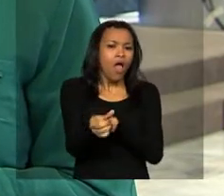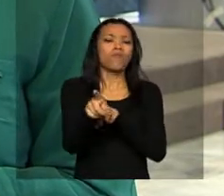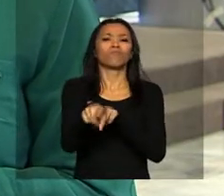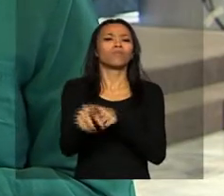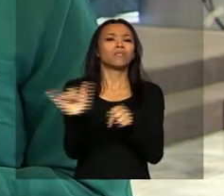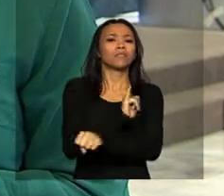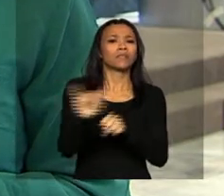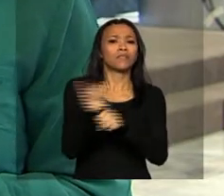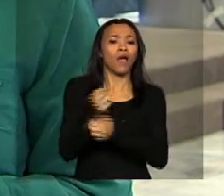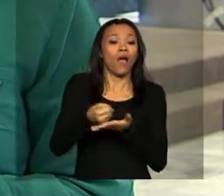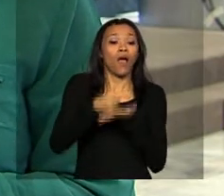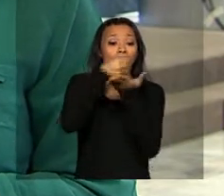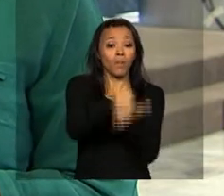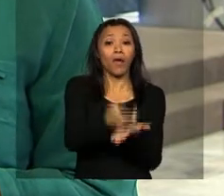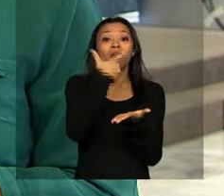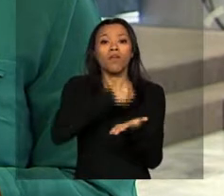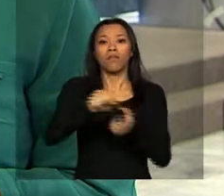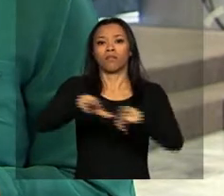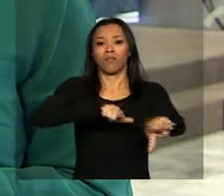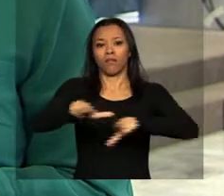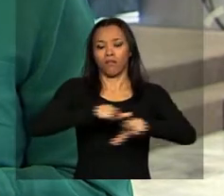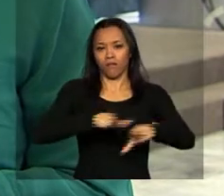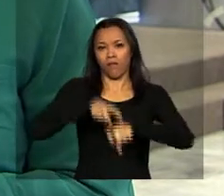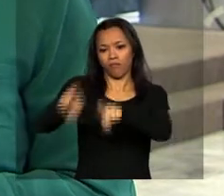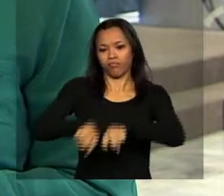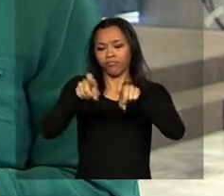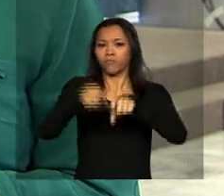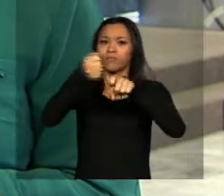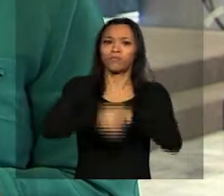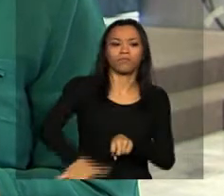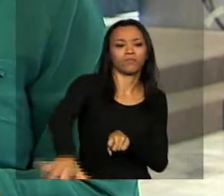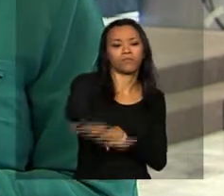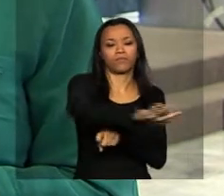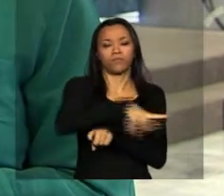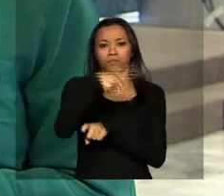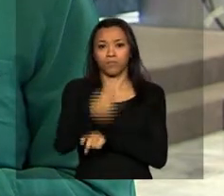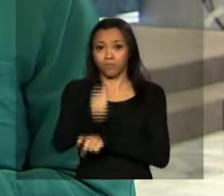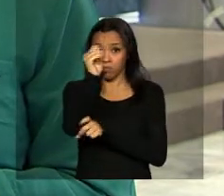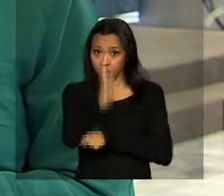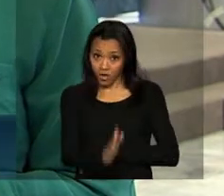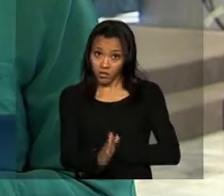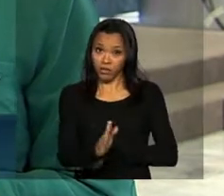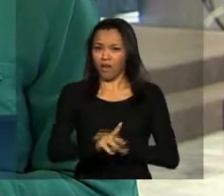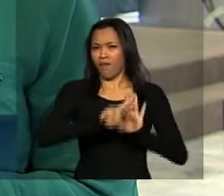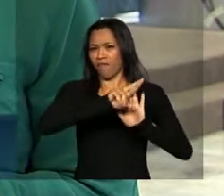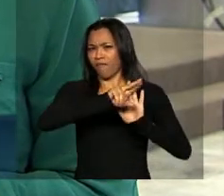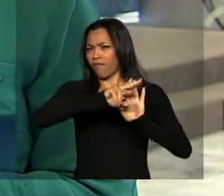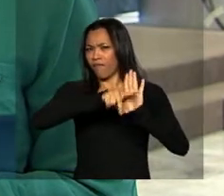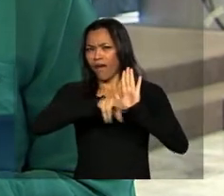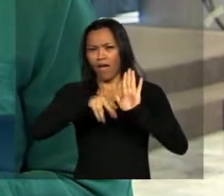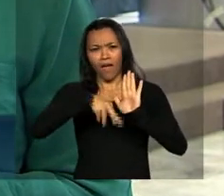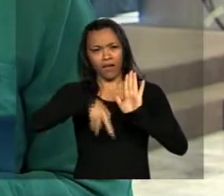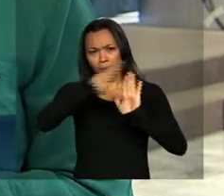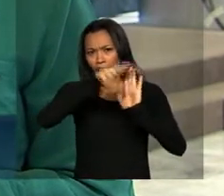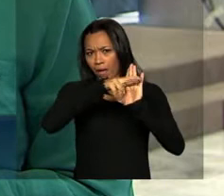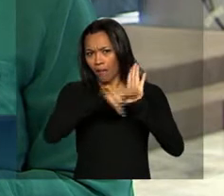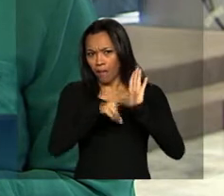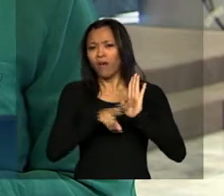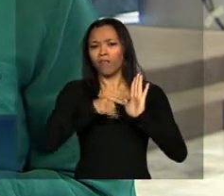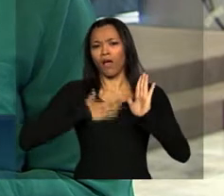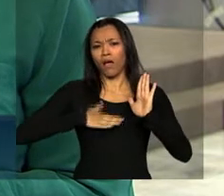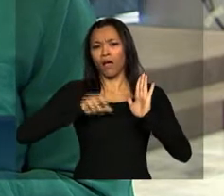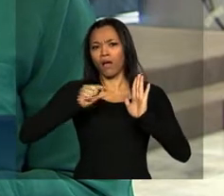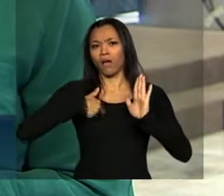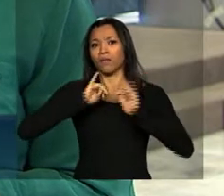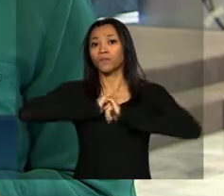produtor para melhorar a infraestrutura da produção no Brasil. Entre as medidas do plano que serão anunciadas